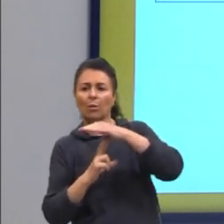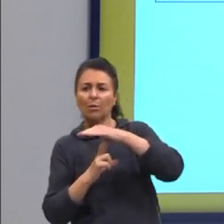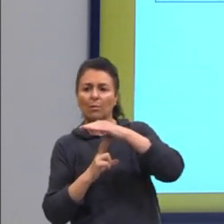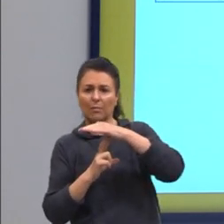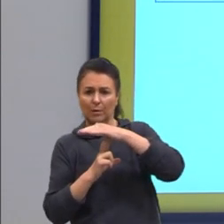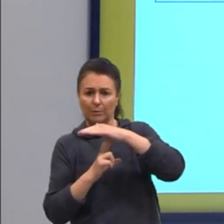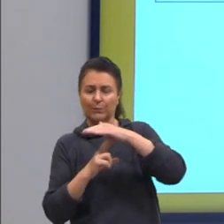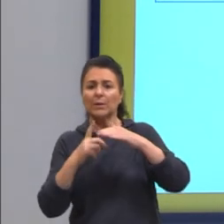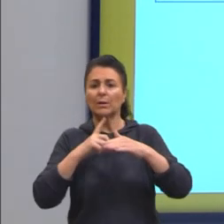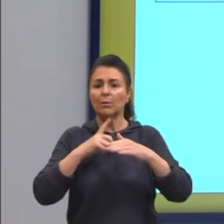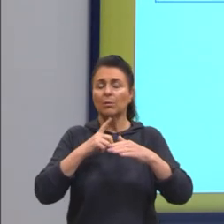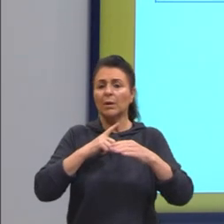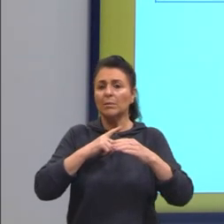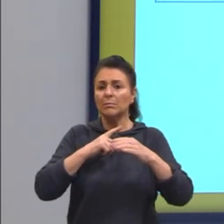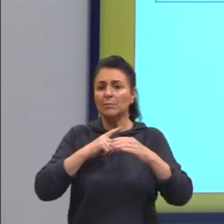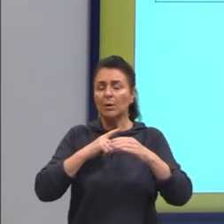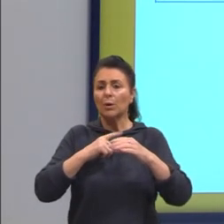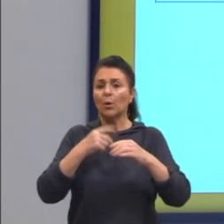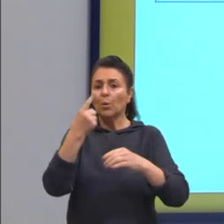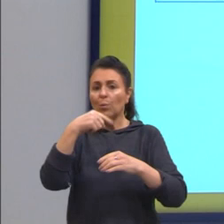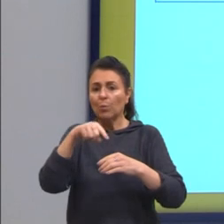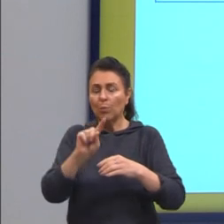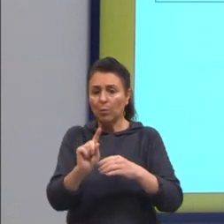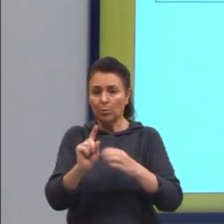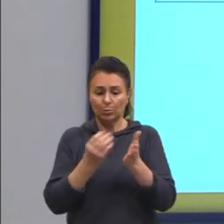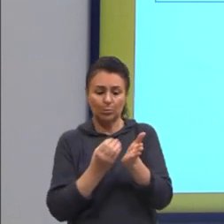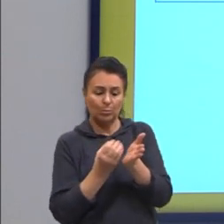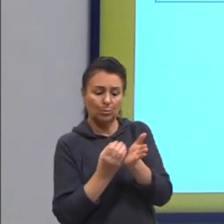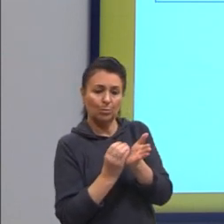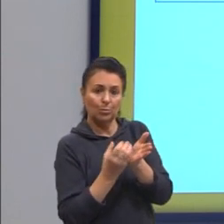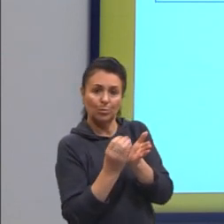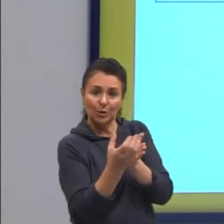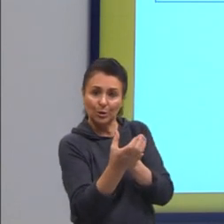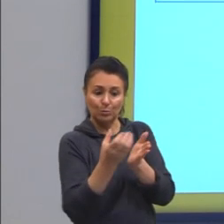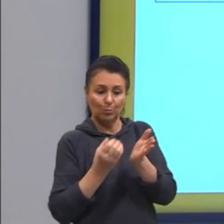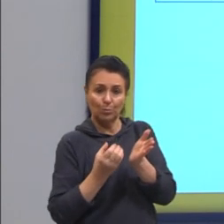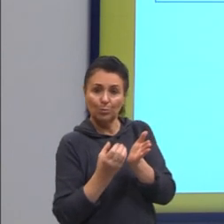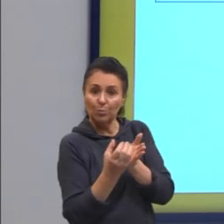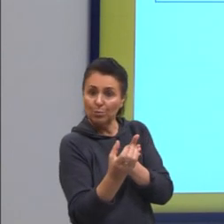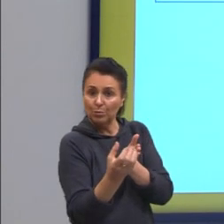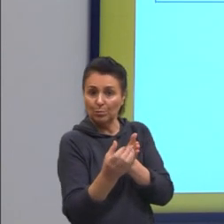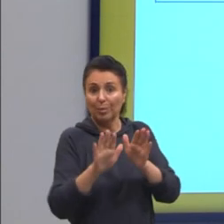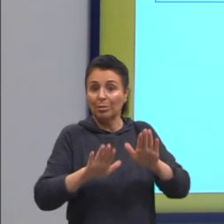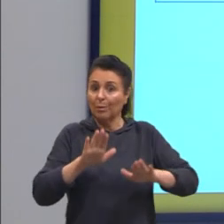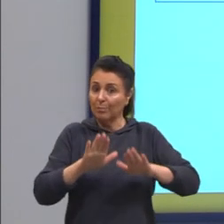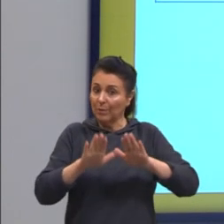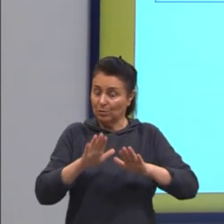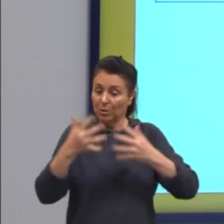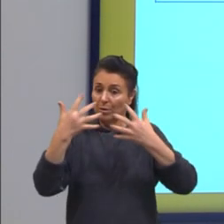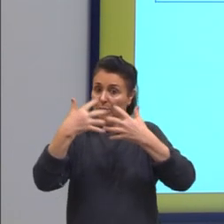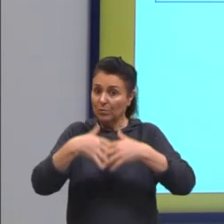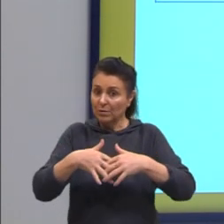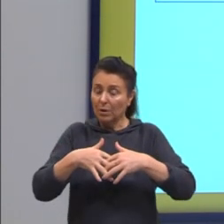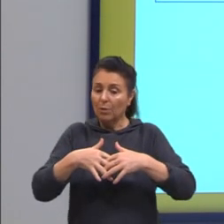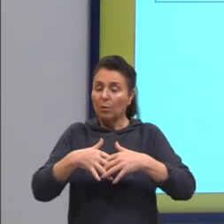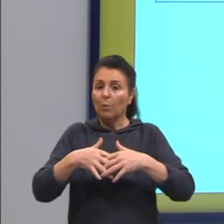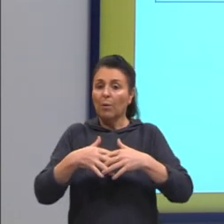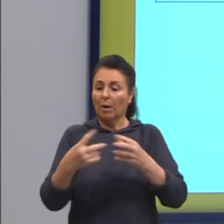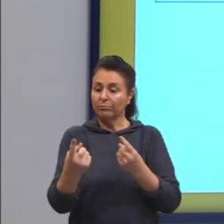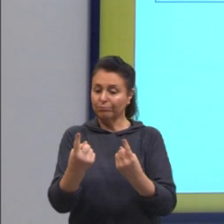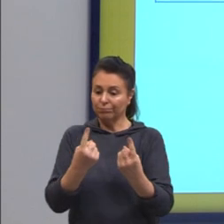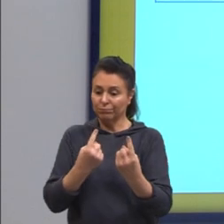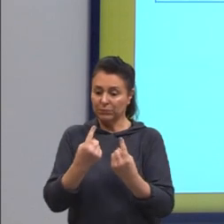endoplasmático, em geral, o liso, o rugoso, que vai, a função dele, ele vai transportar